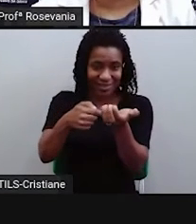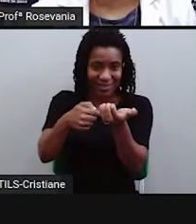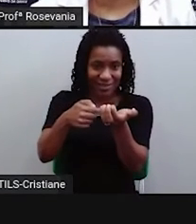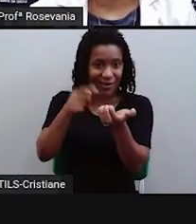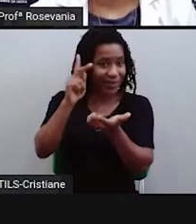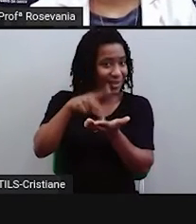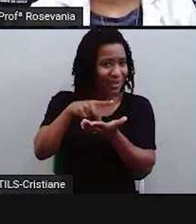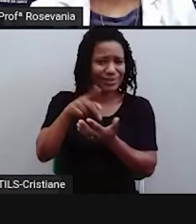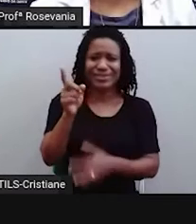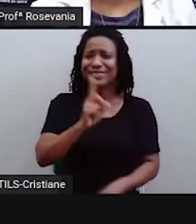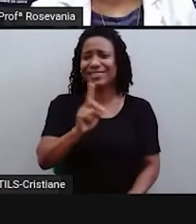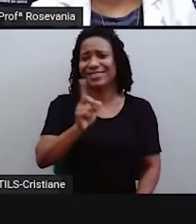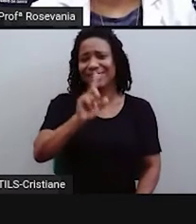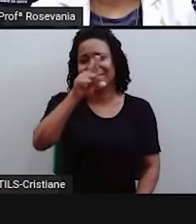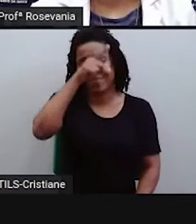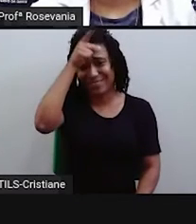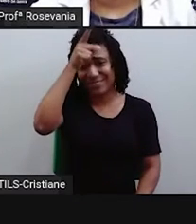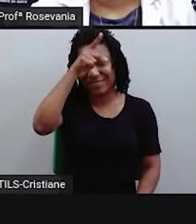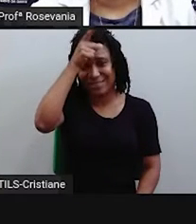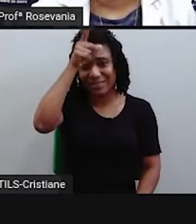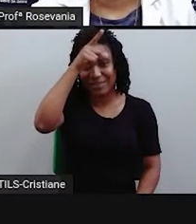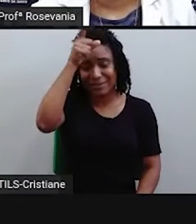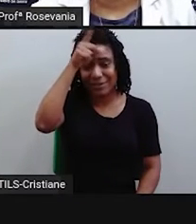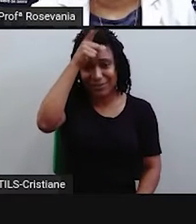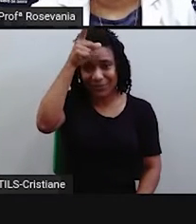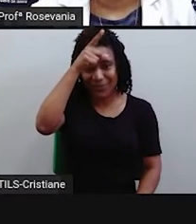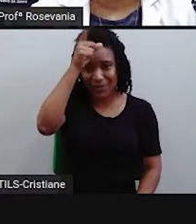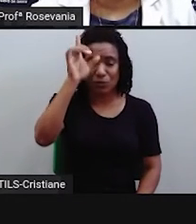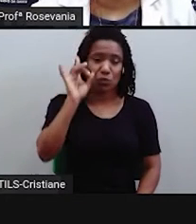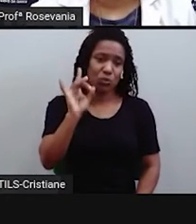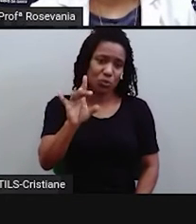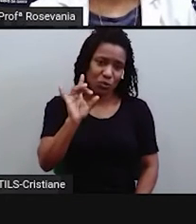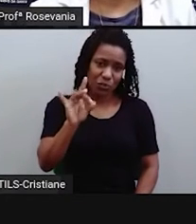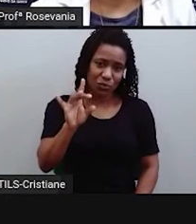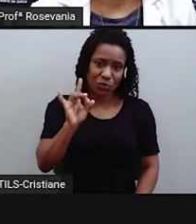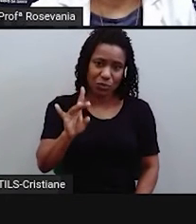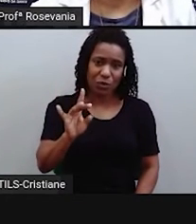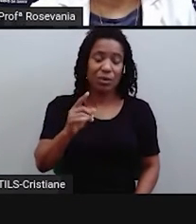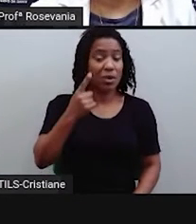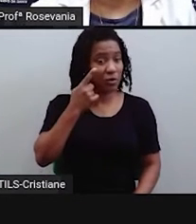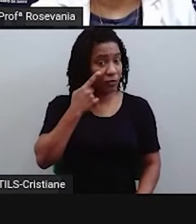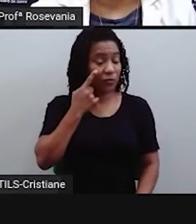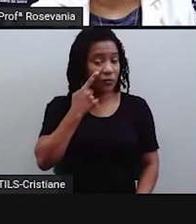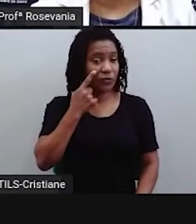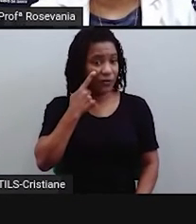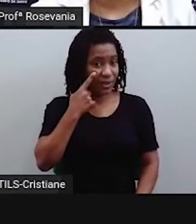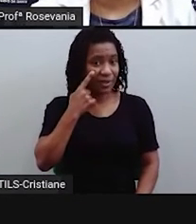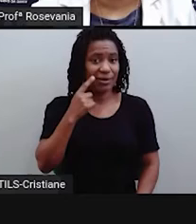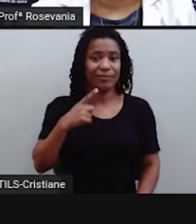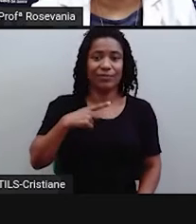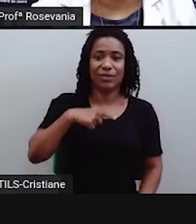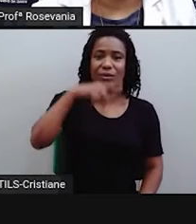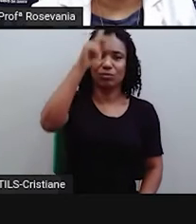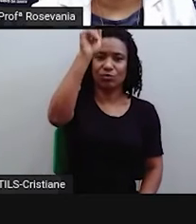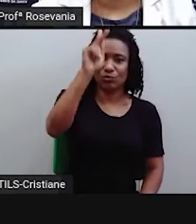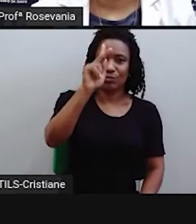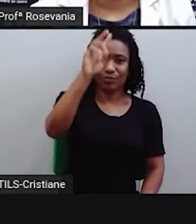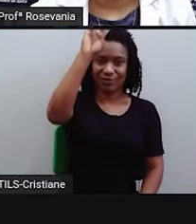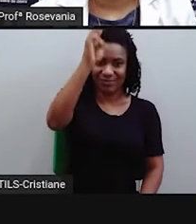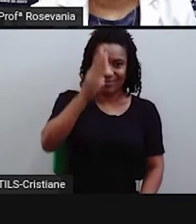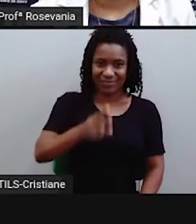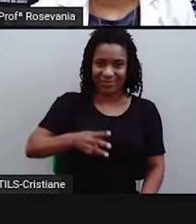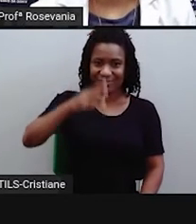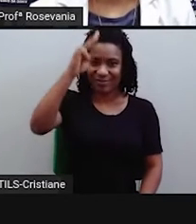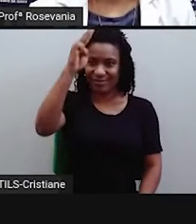passando, né? E aqui, vocês estão vendo as linhas verticais. E essas linhas verticais, nós chamamos elas de mediano, vamos